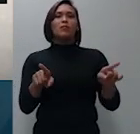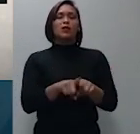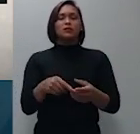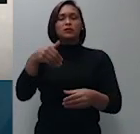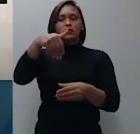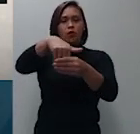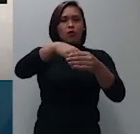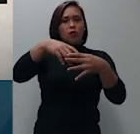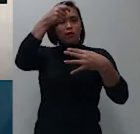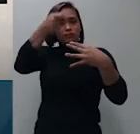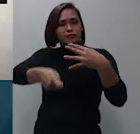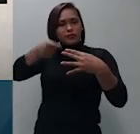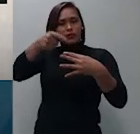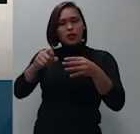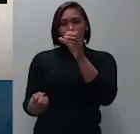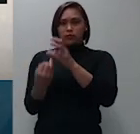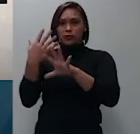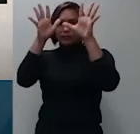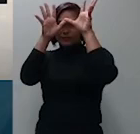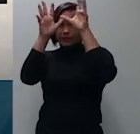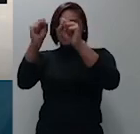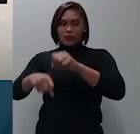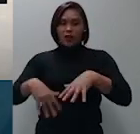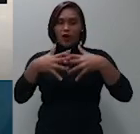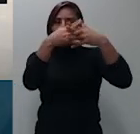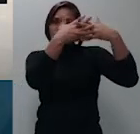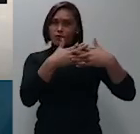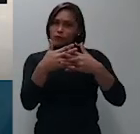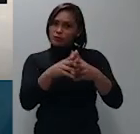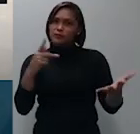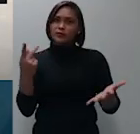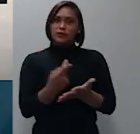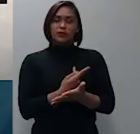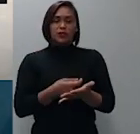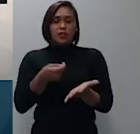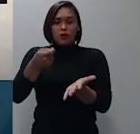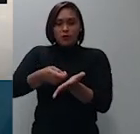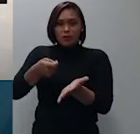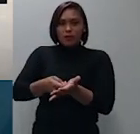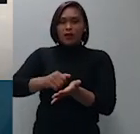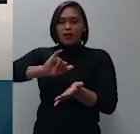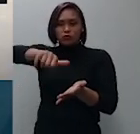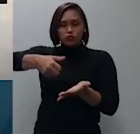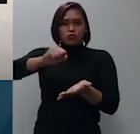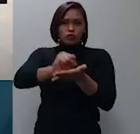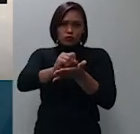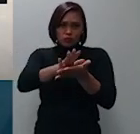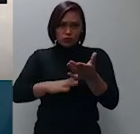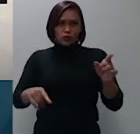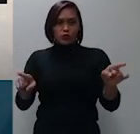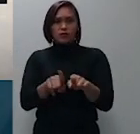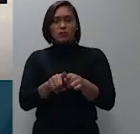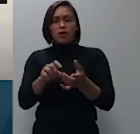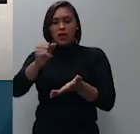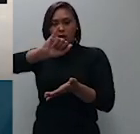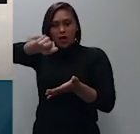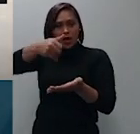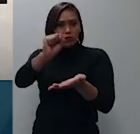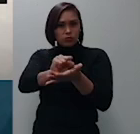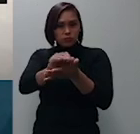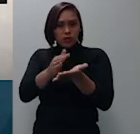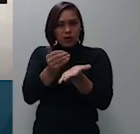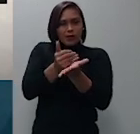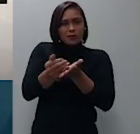reconhecer a tempestividade sim dos embargos monitórios e determinar a incidência dos juros de mora a partir da citação é como eu voto